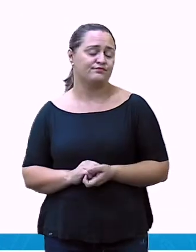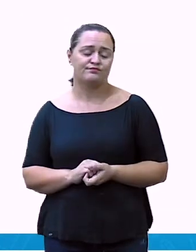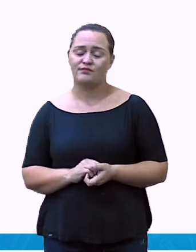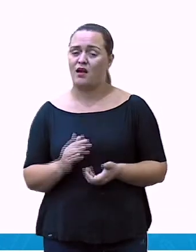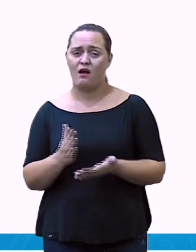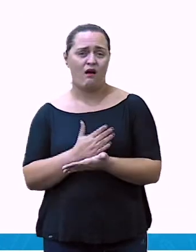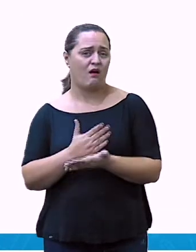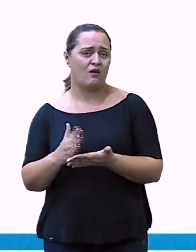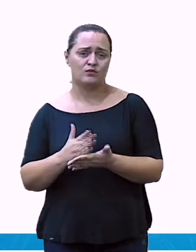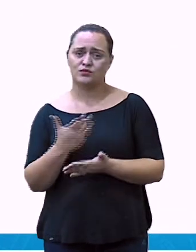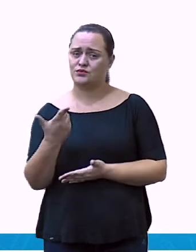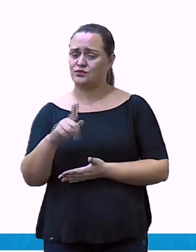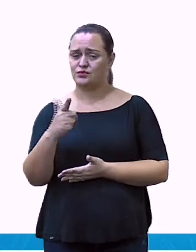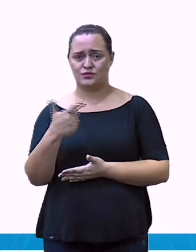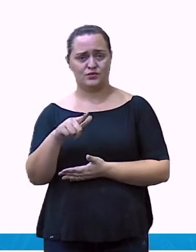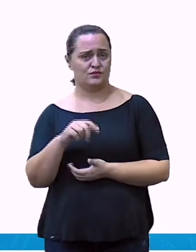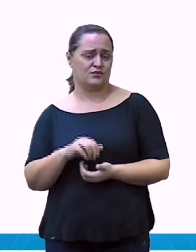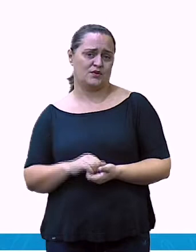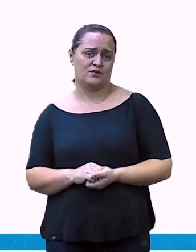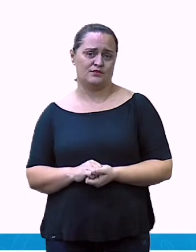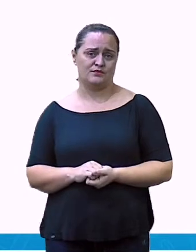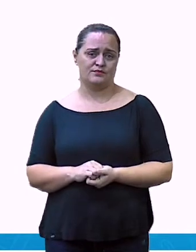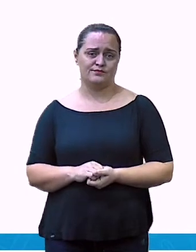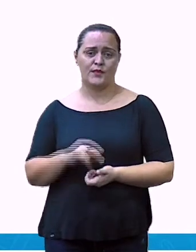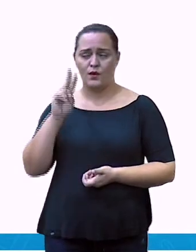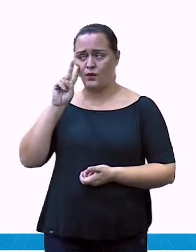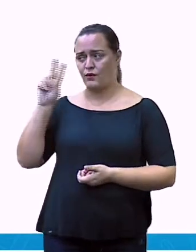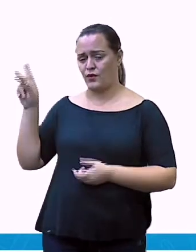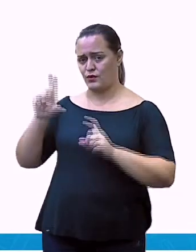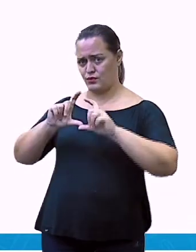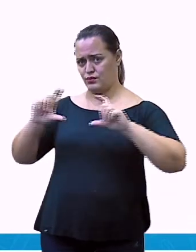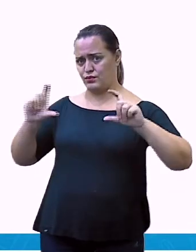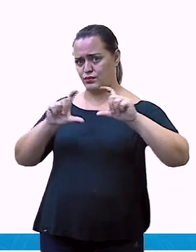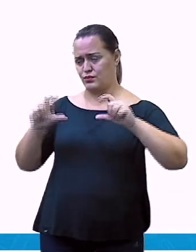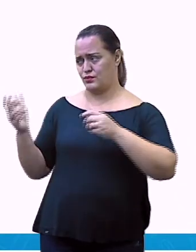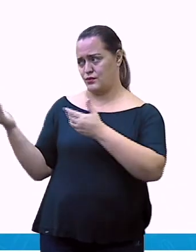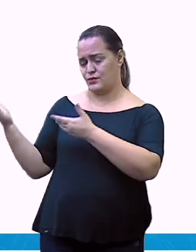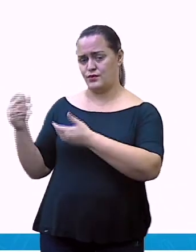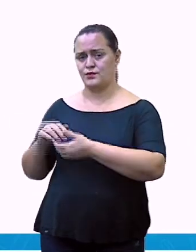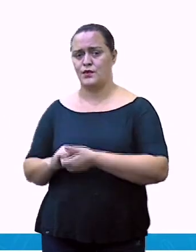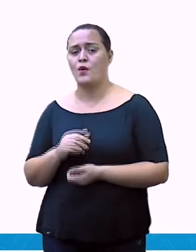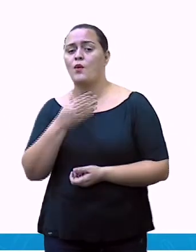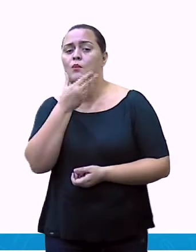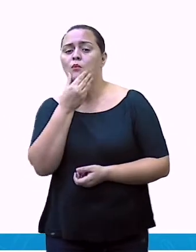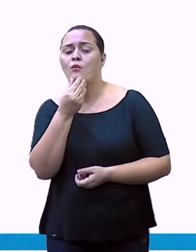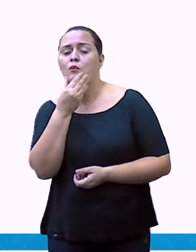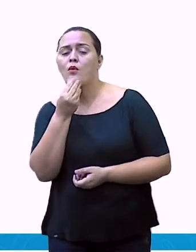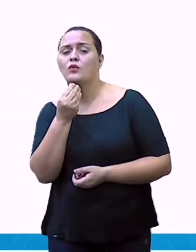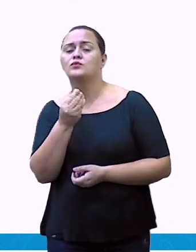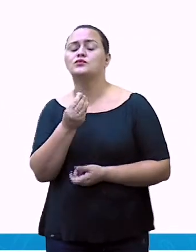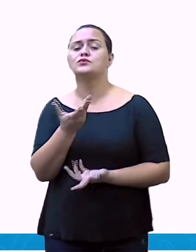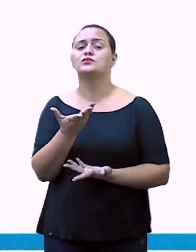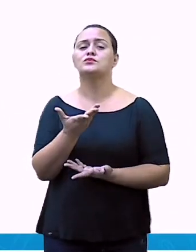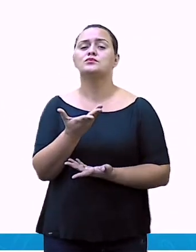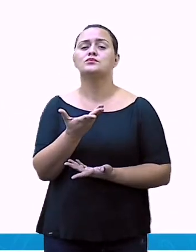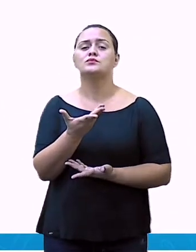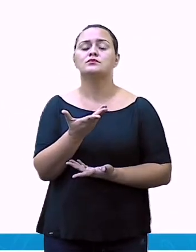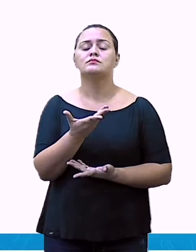privilégio. Olha só essa tirinha que eu trouxe para vocês. Um moço conversando com um rapaz